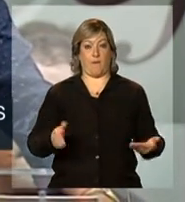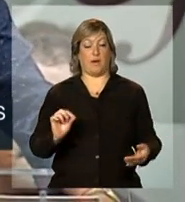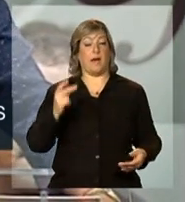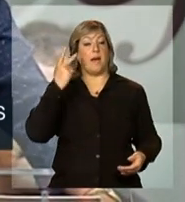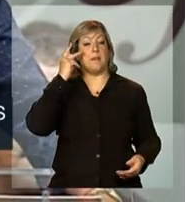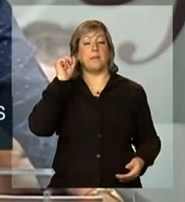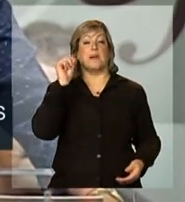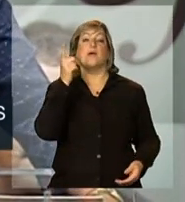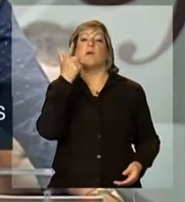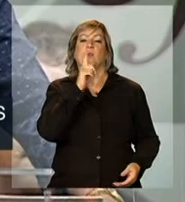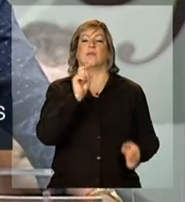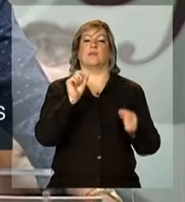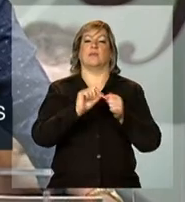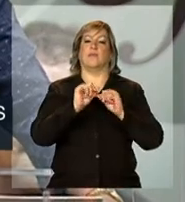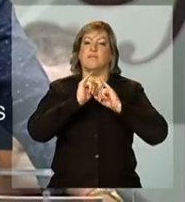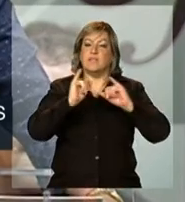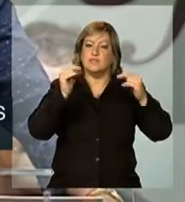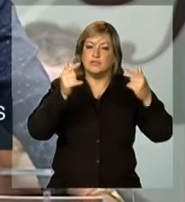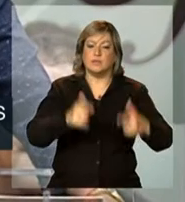reafirmar.